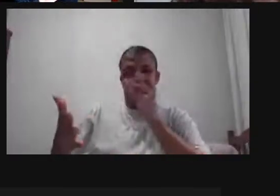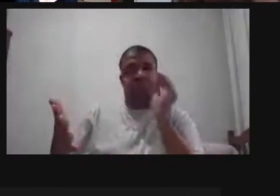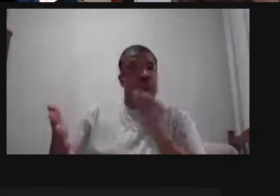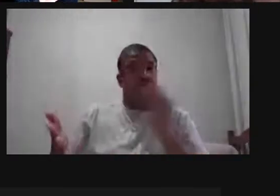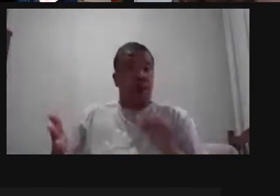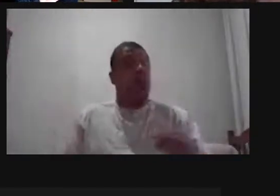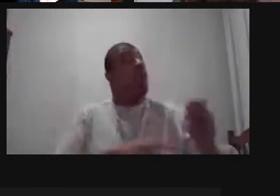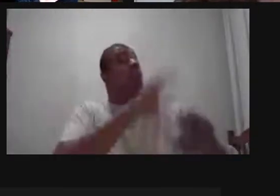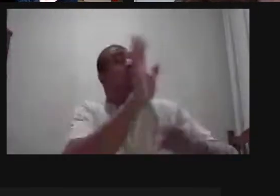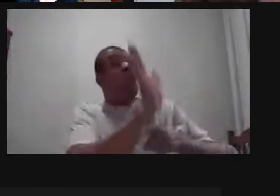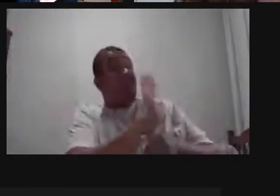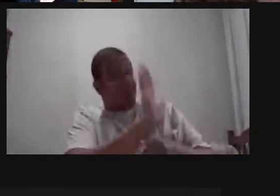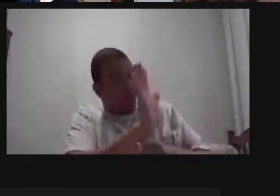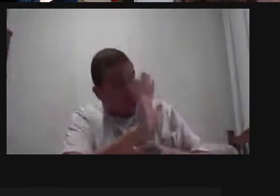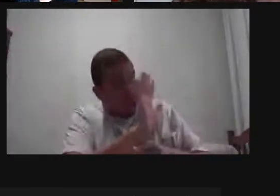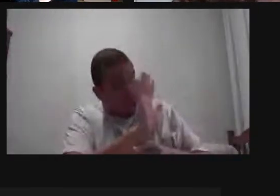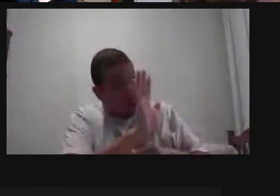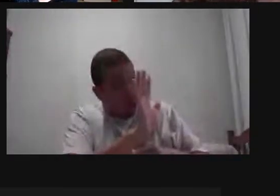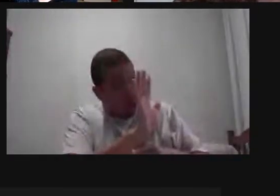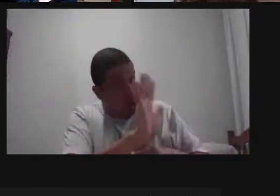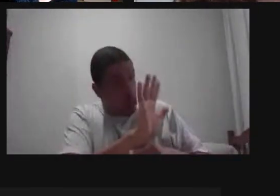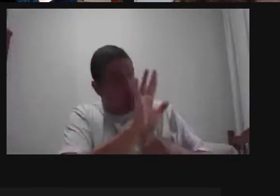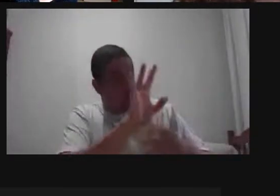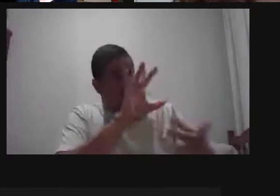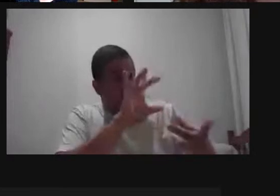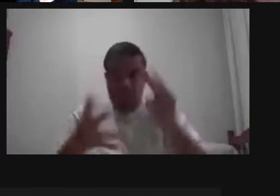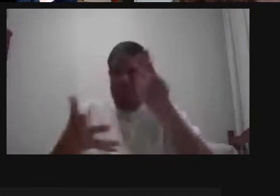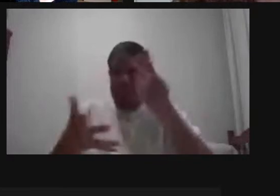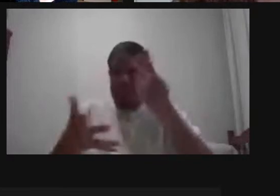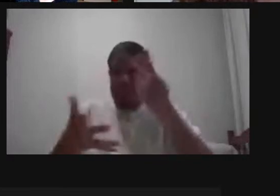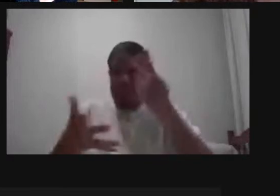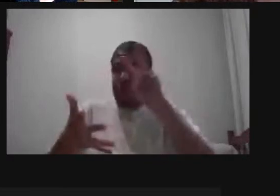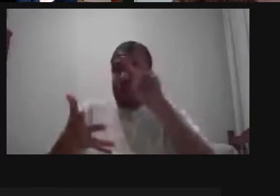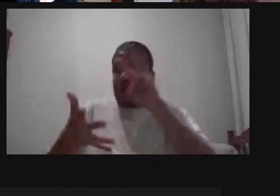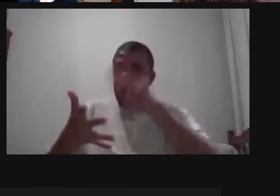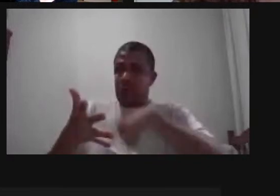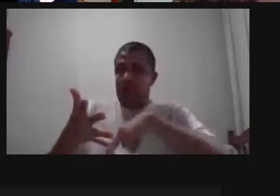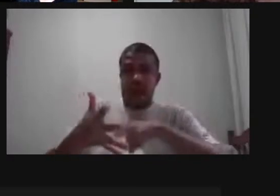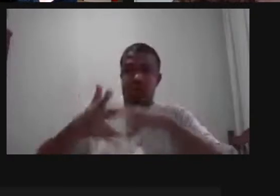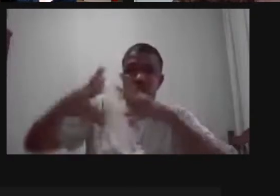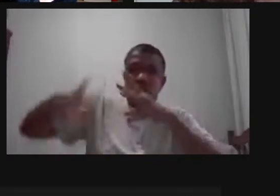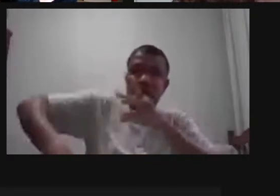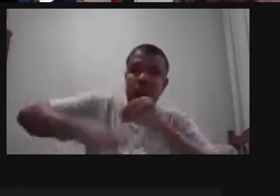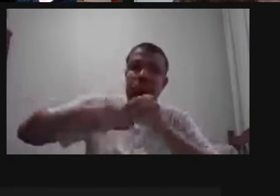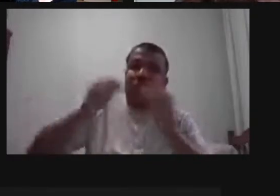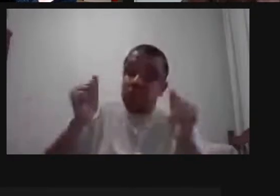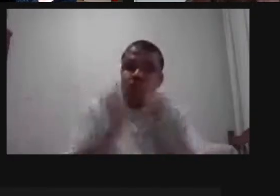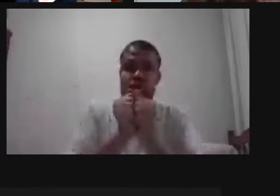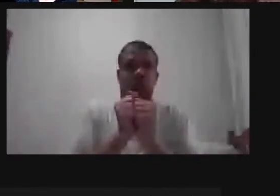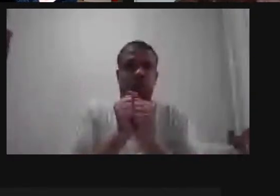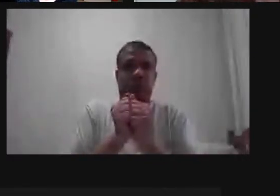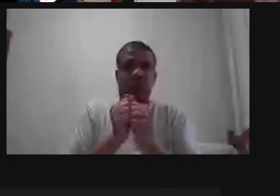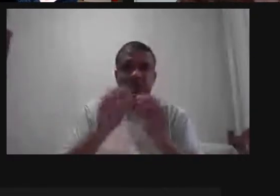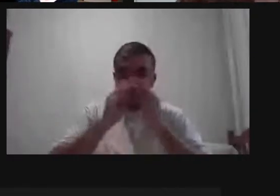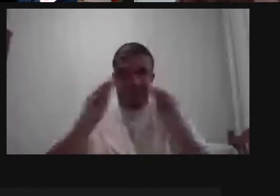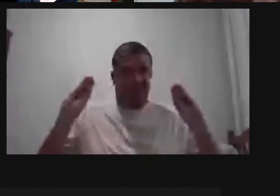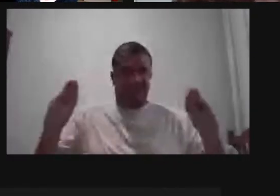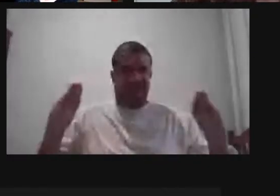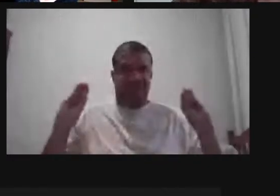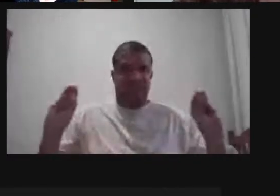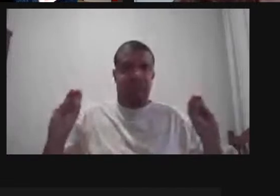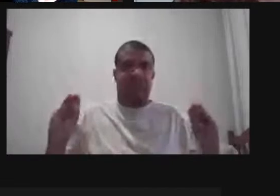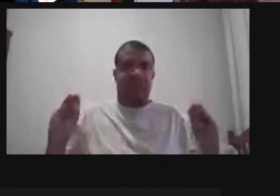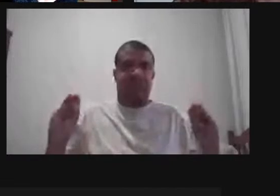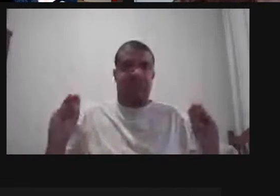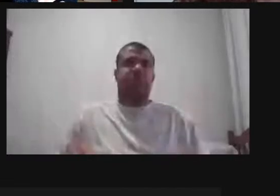agora ver o filme ajuda sim a ter um acesso diferente para o livro